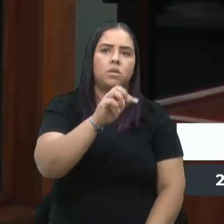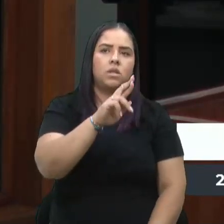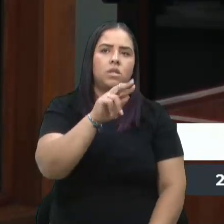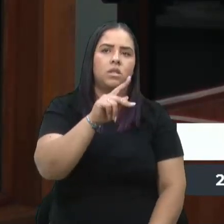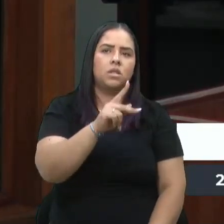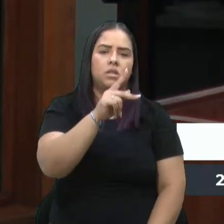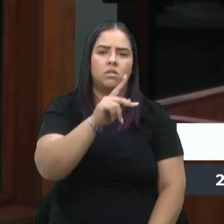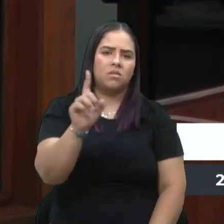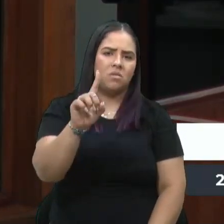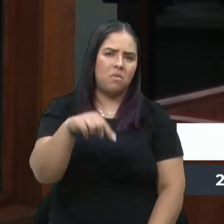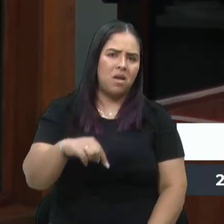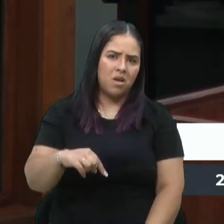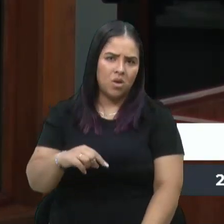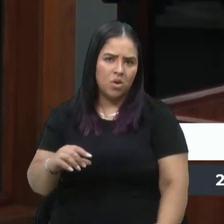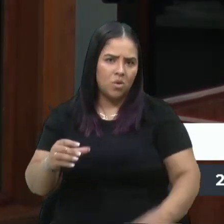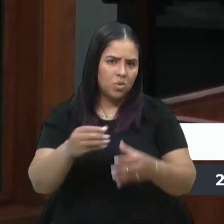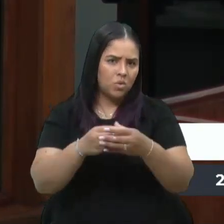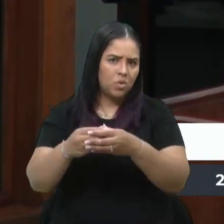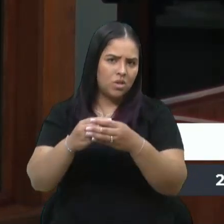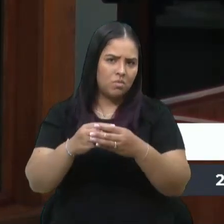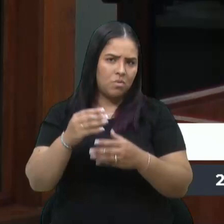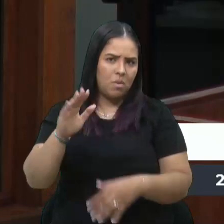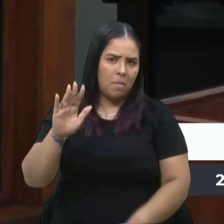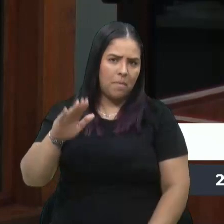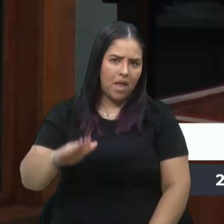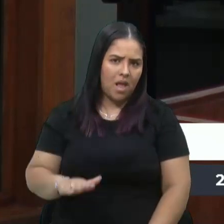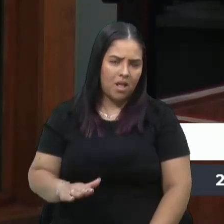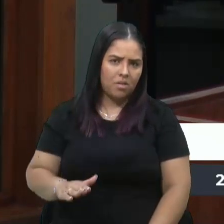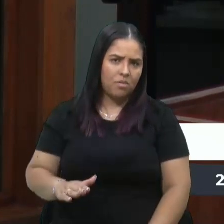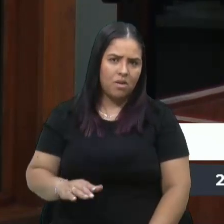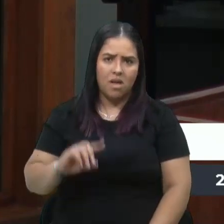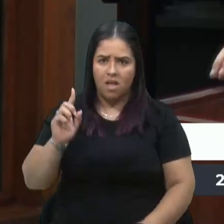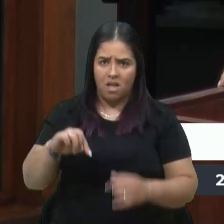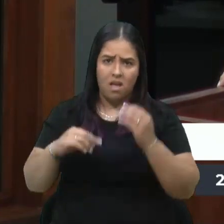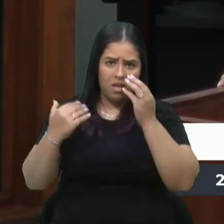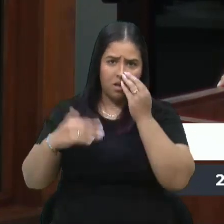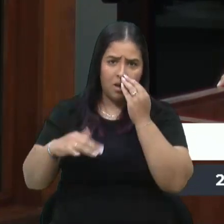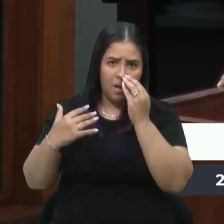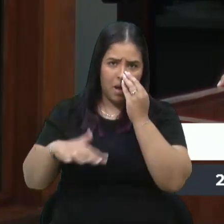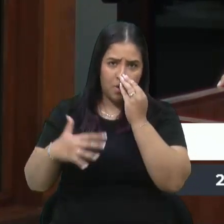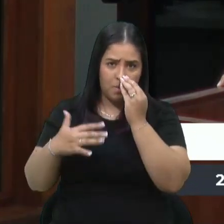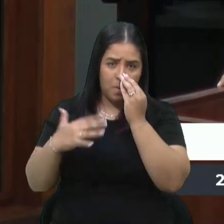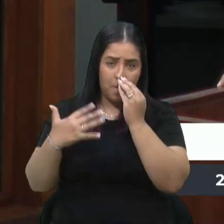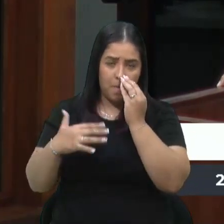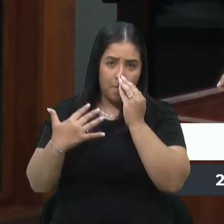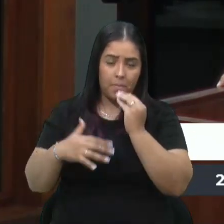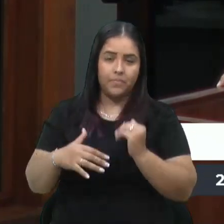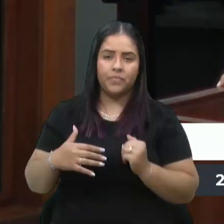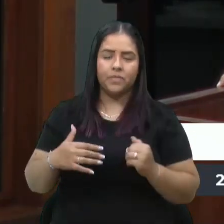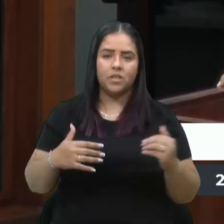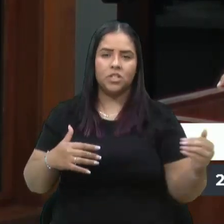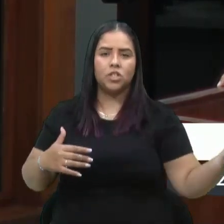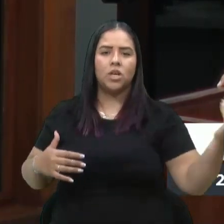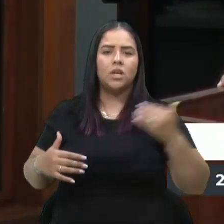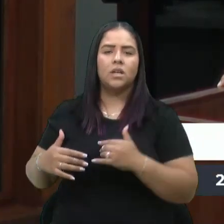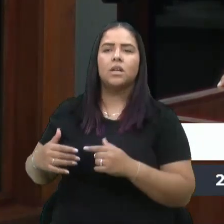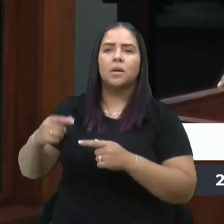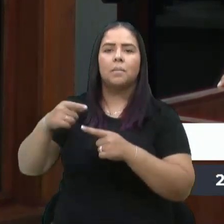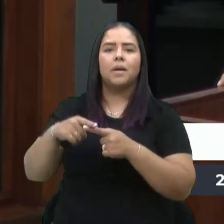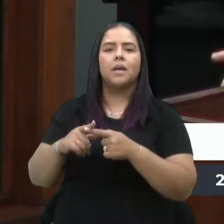esse não é um turismo barato. Pelo contrário, é um turismo muito caro. A vinda dos parques,